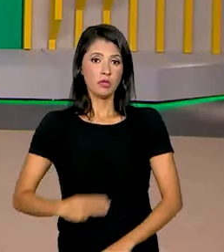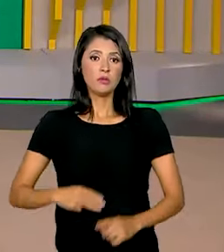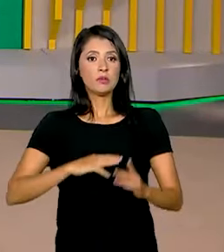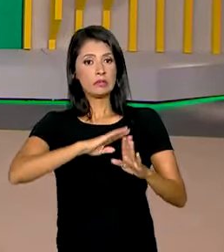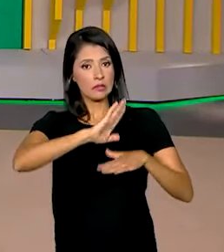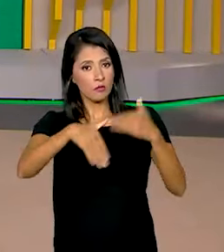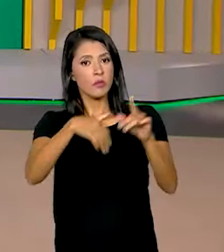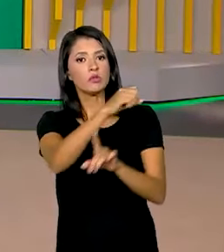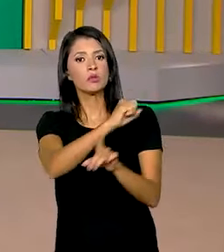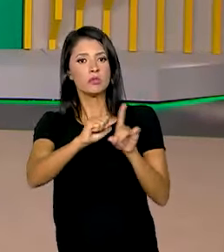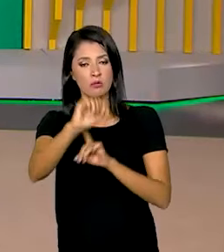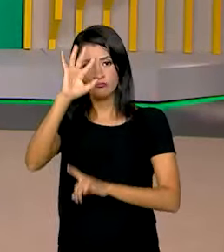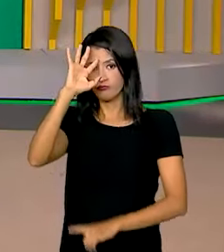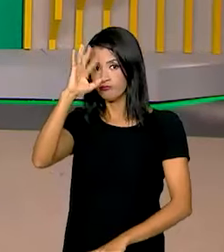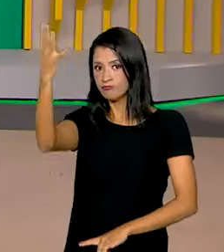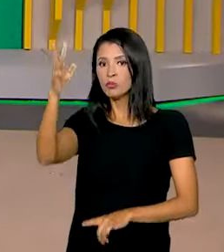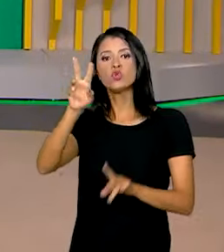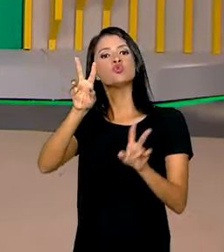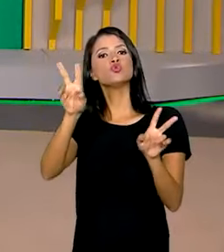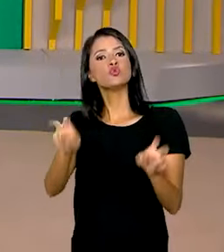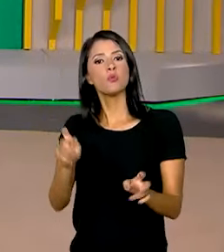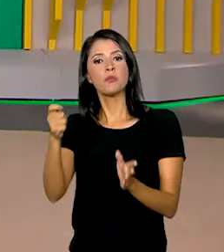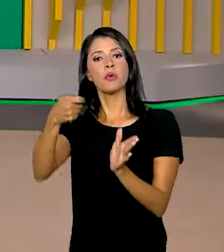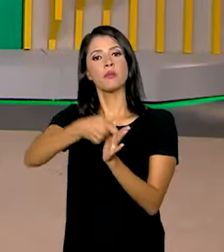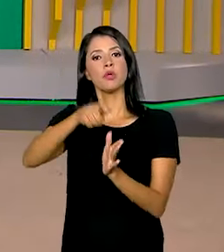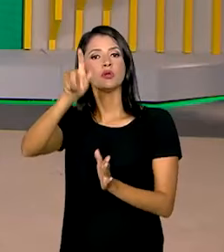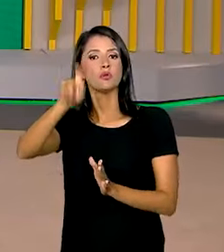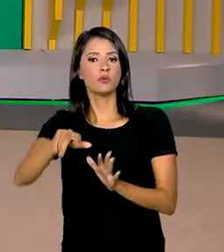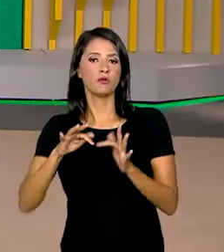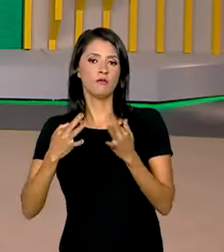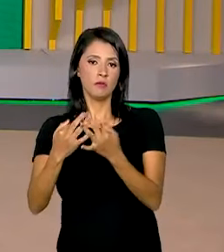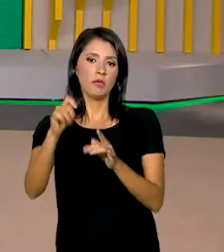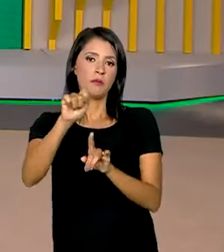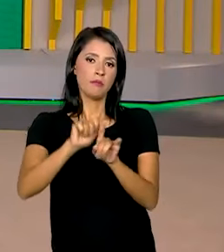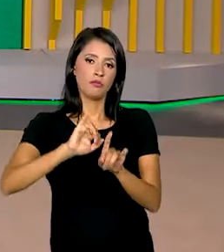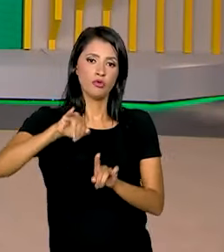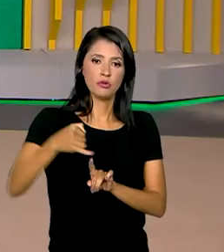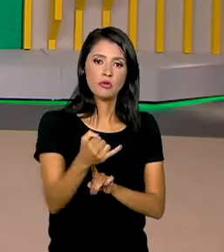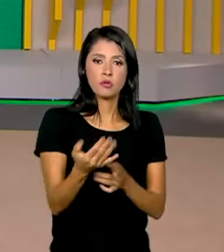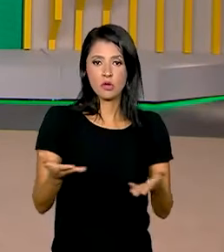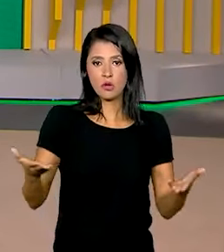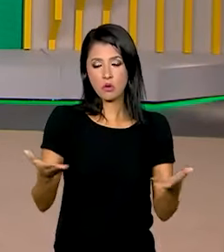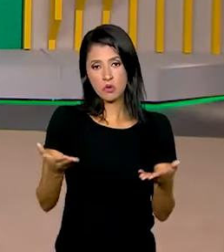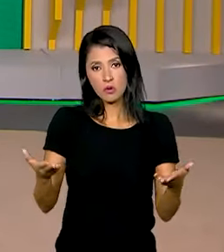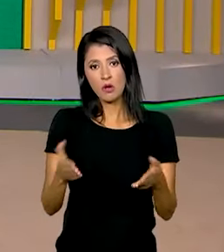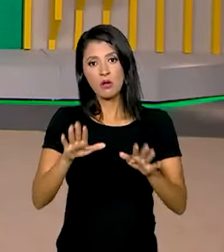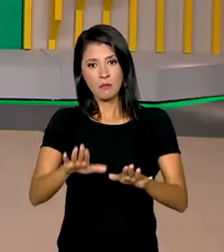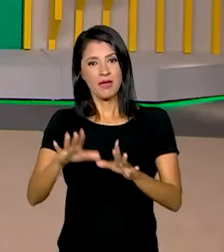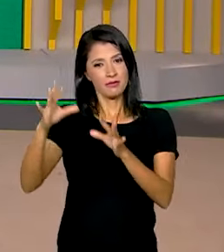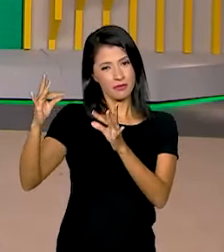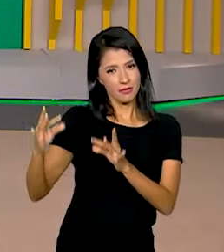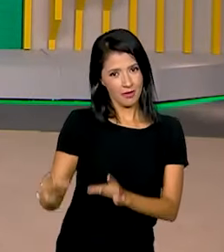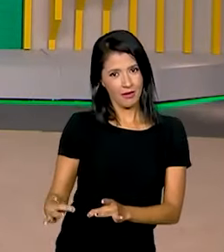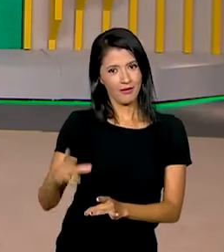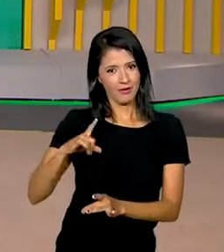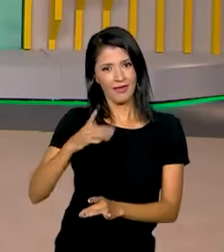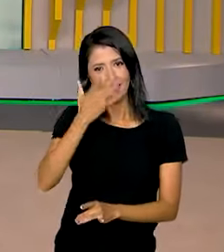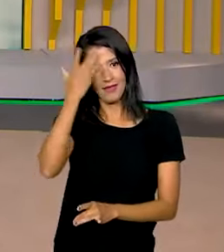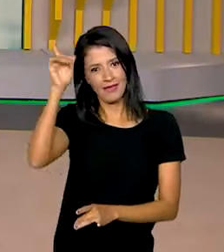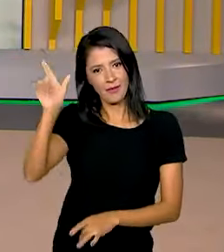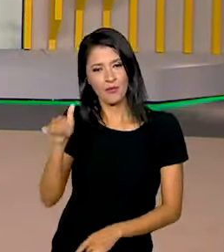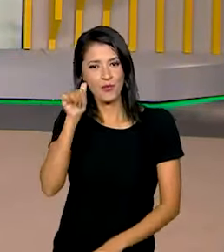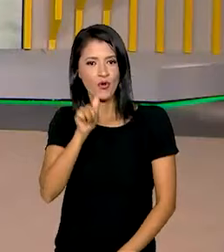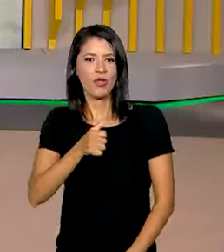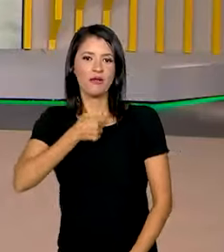tomou uma decisão sobre o pagamento do Bolsa Família neste mês de janeiro. Mas quem tem todos os detalhes é a repórter